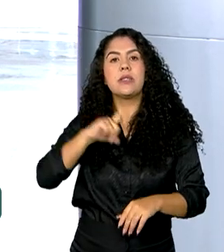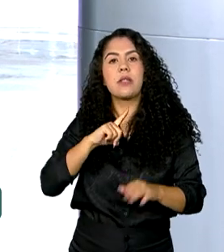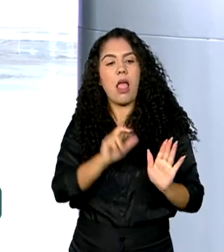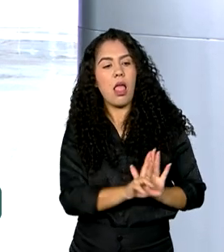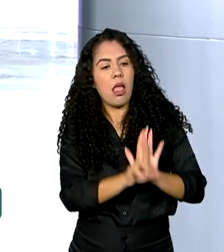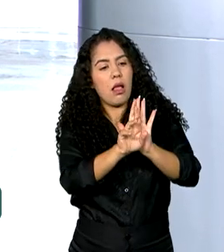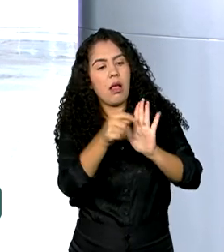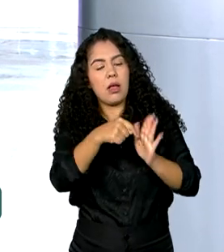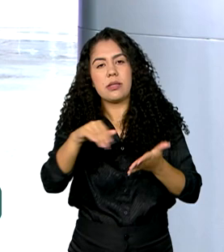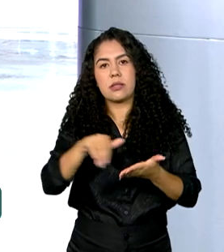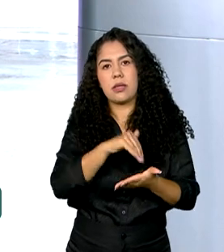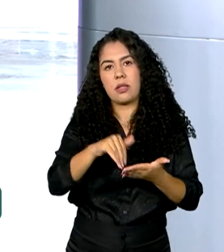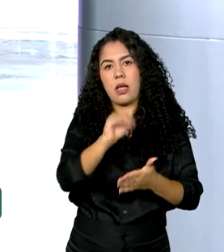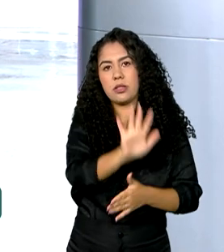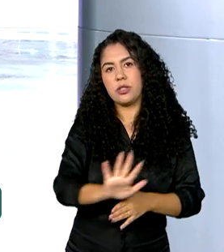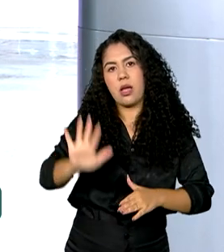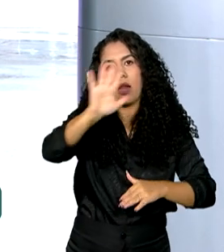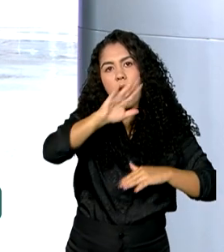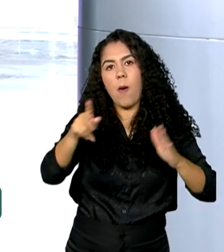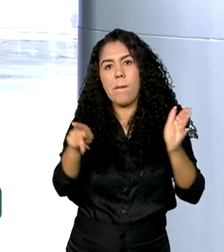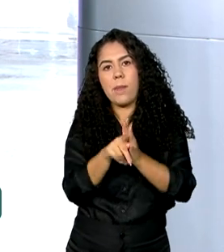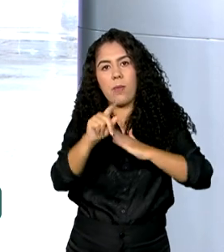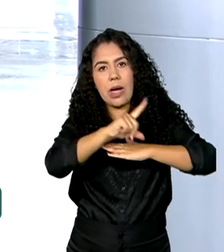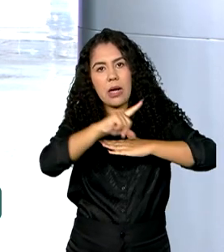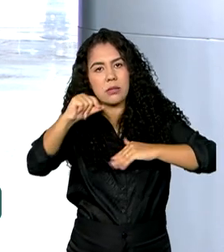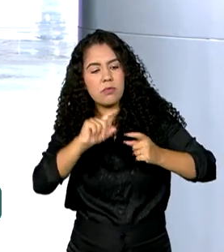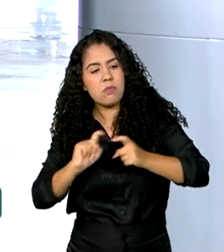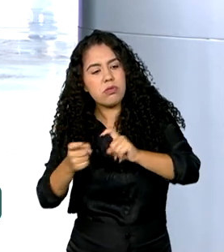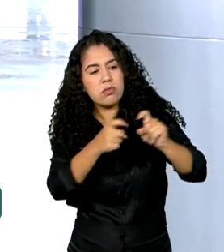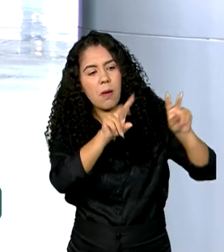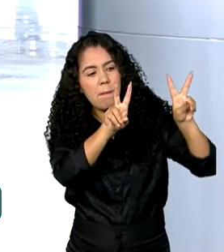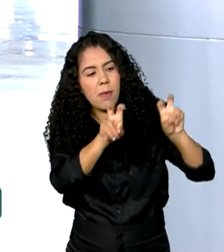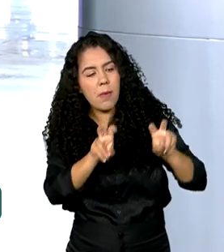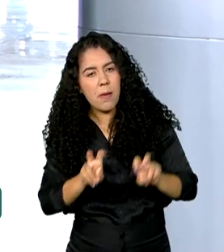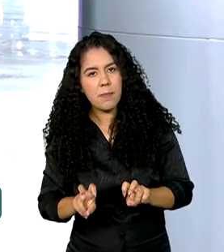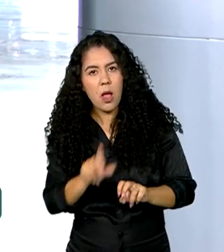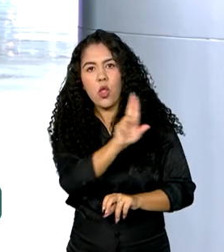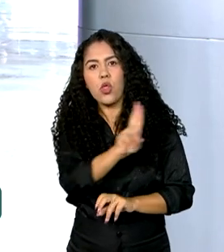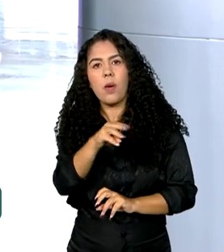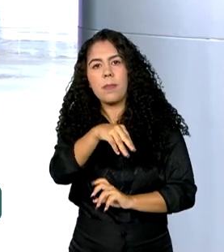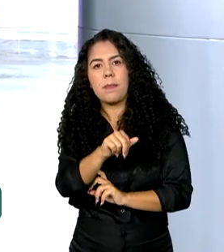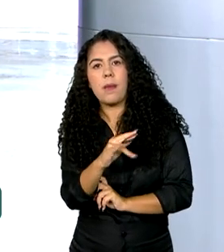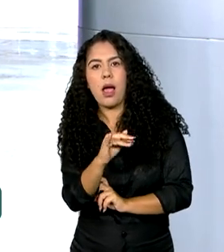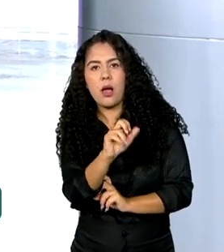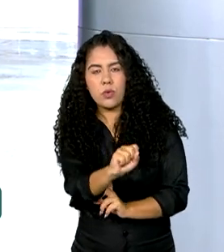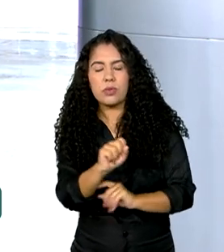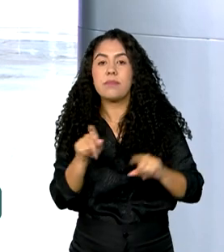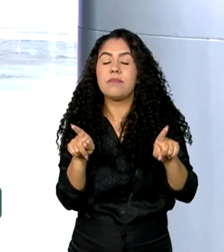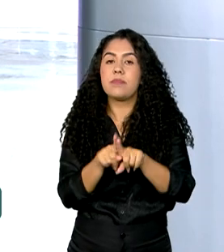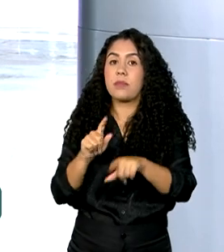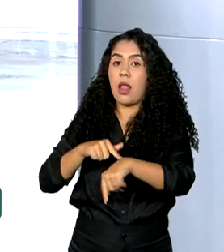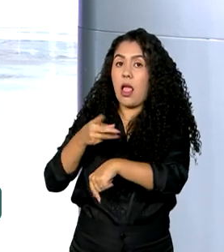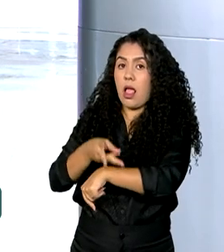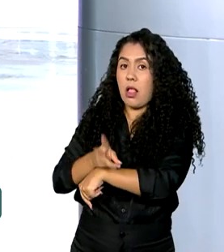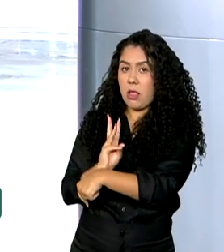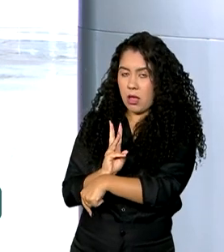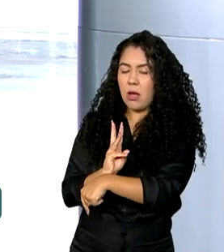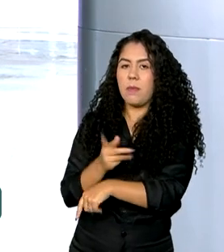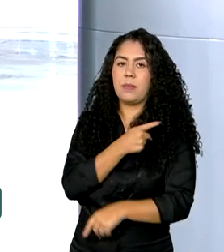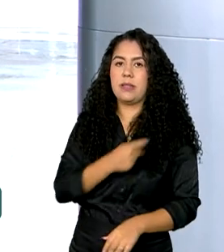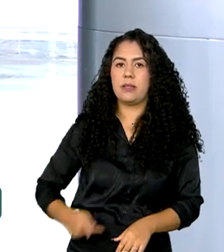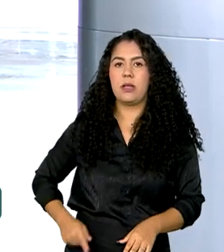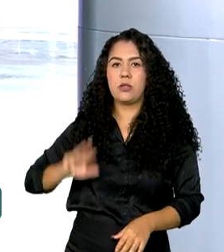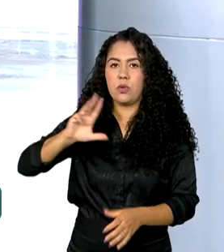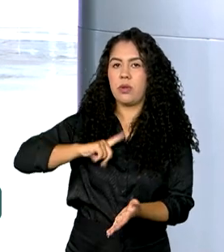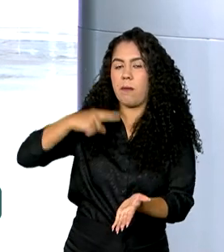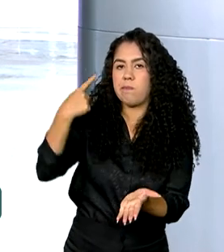para assuntos jurídicos da Casa Civil, Marcos Rogério de Souza. E, três horas da tarde, Lula participa de outra reunião